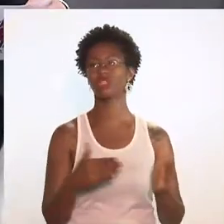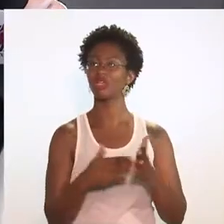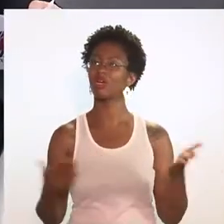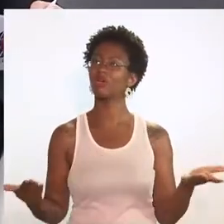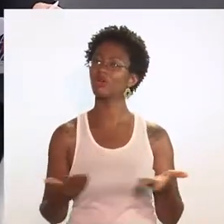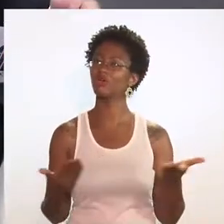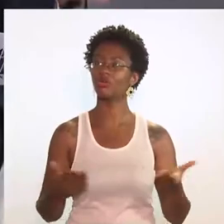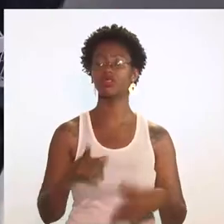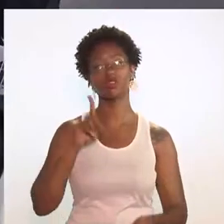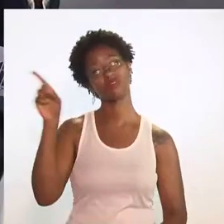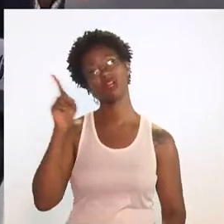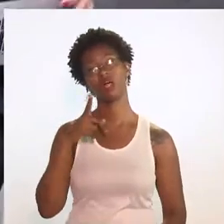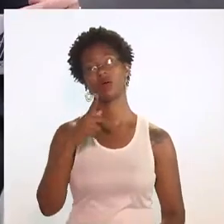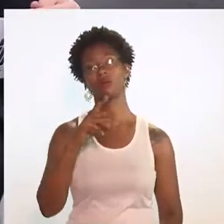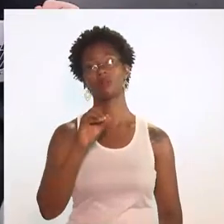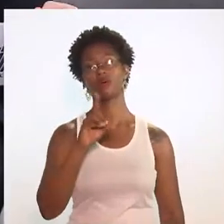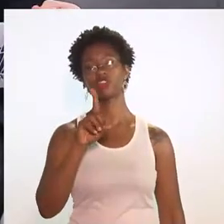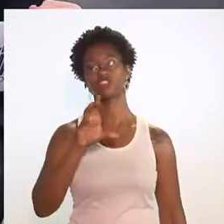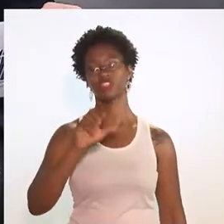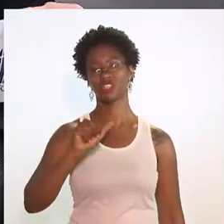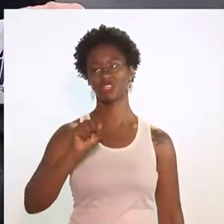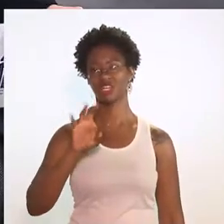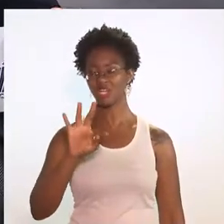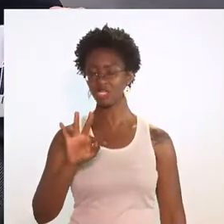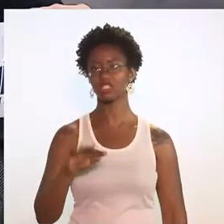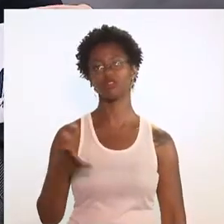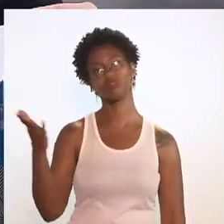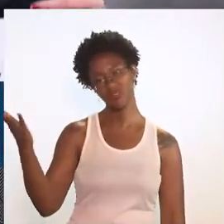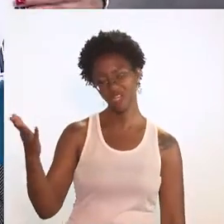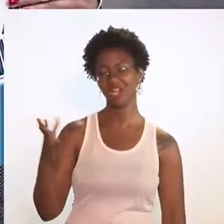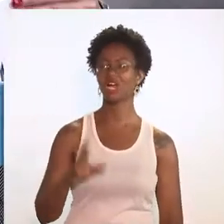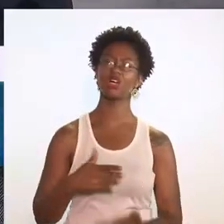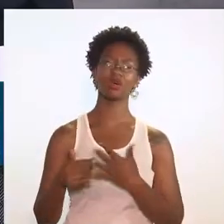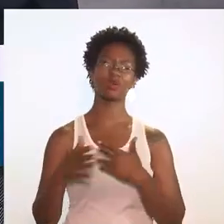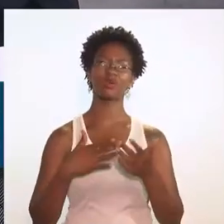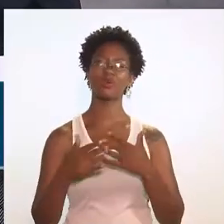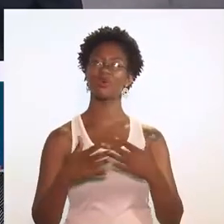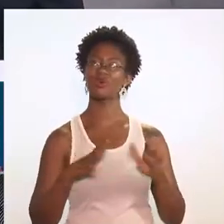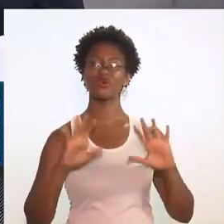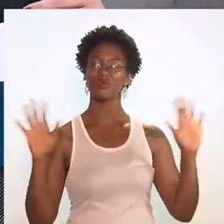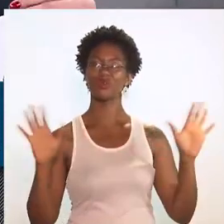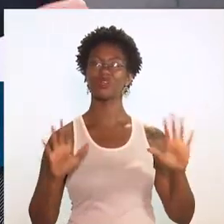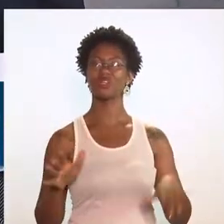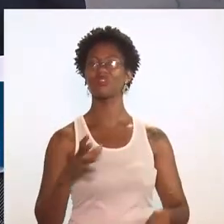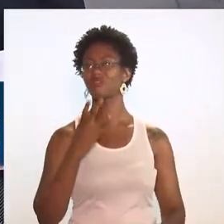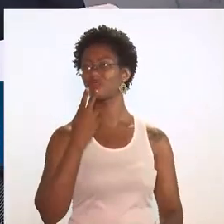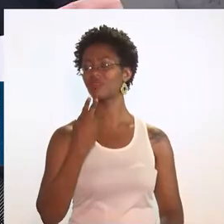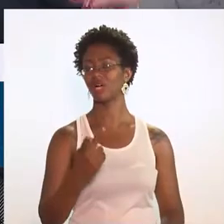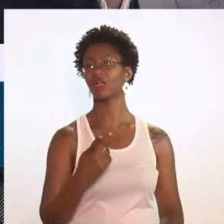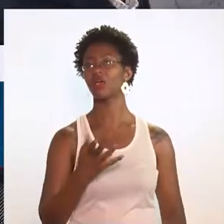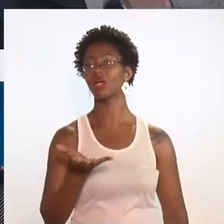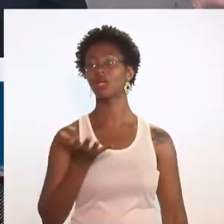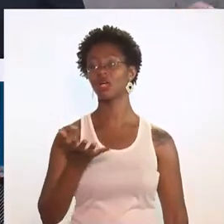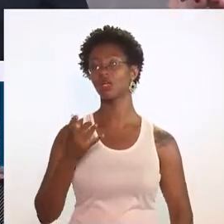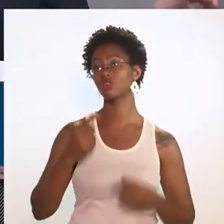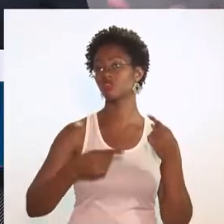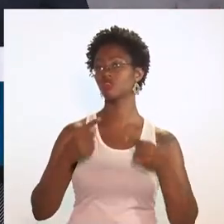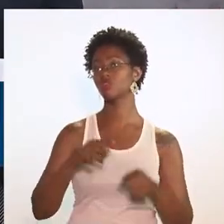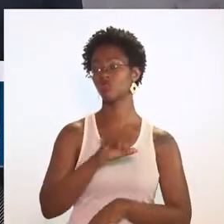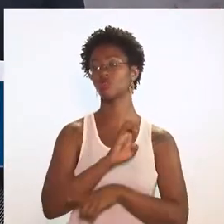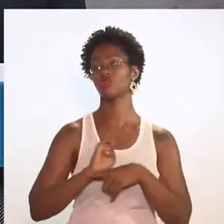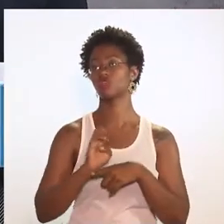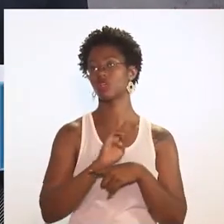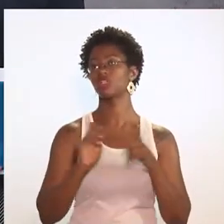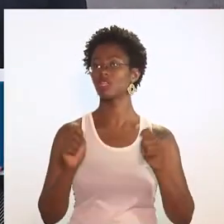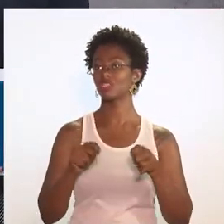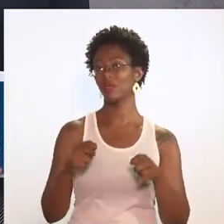terem ficado com a gente até aqui. Vamos acompanhar a gente lá no podcast? Acesse a sua plataforma de streaming favorita e procure por Quero Discutir